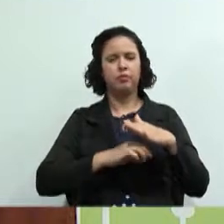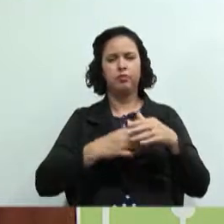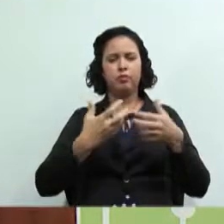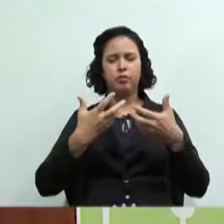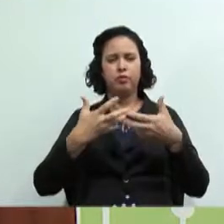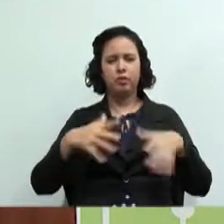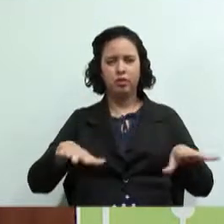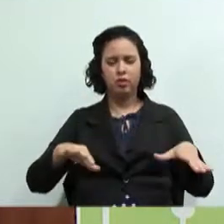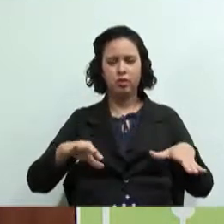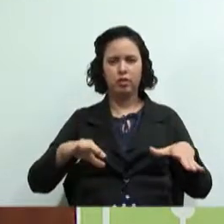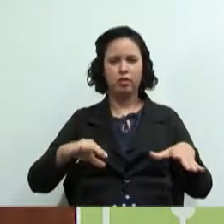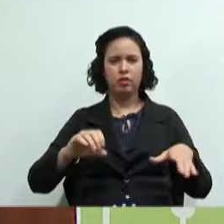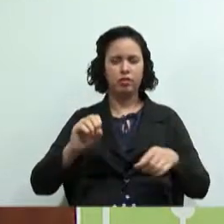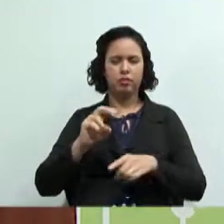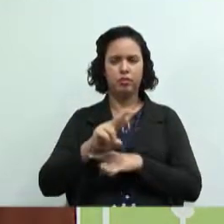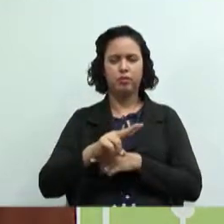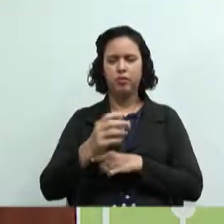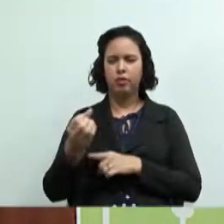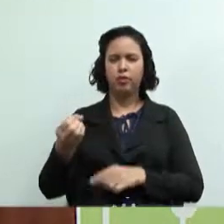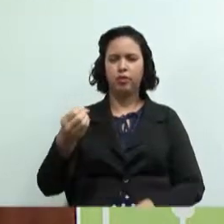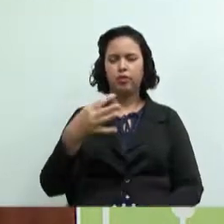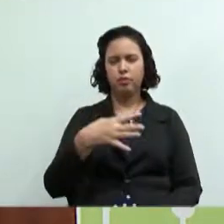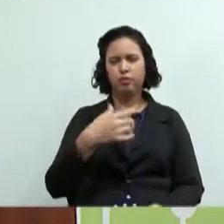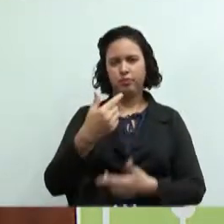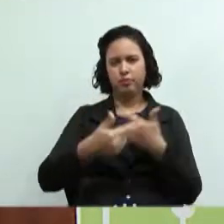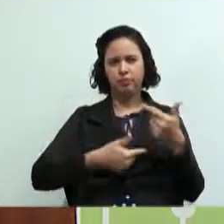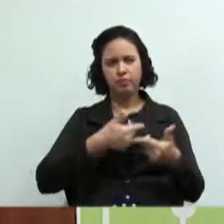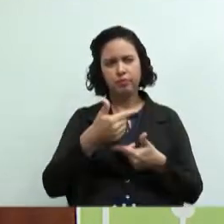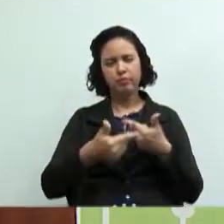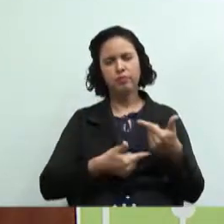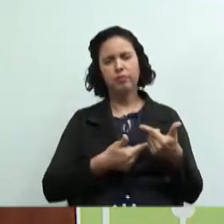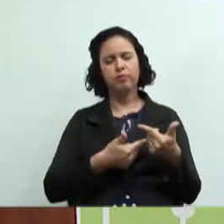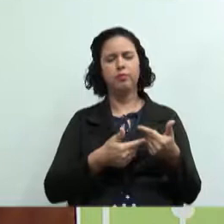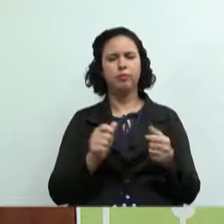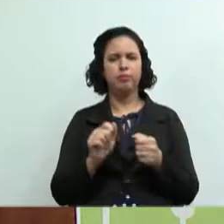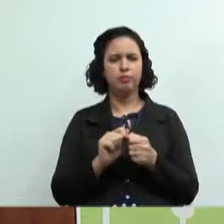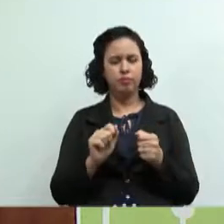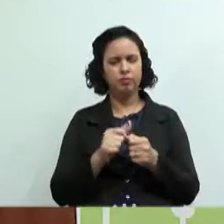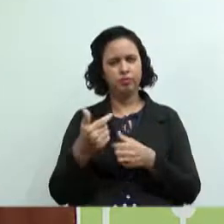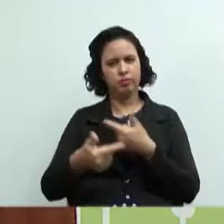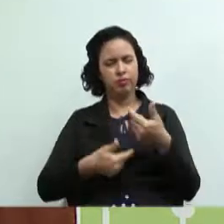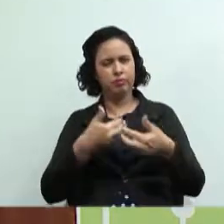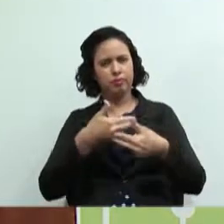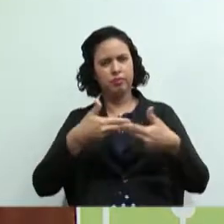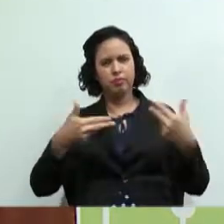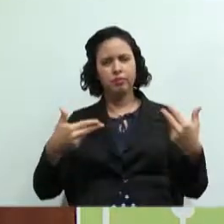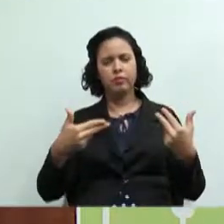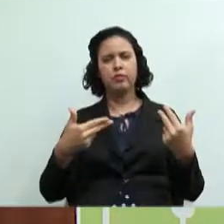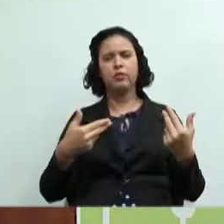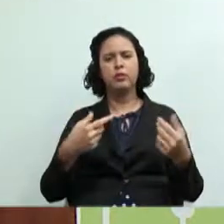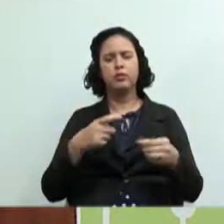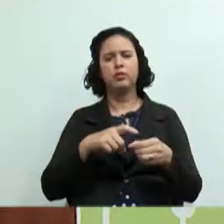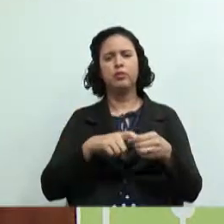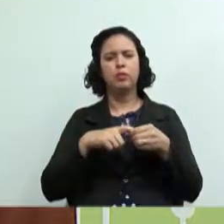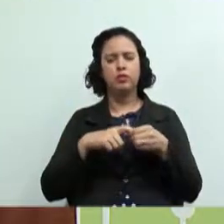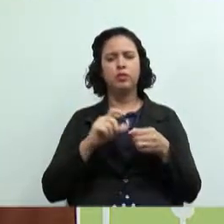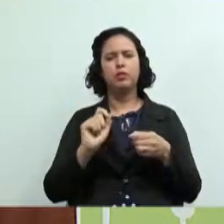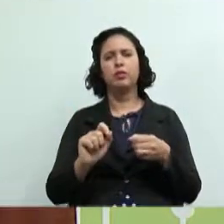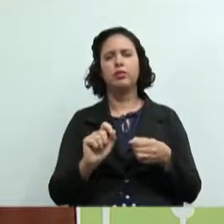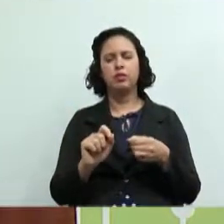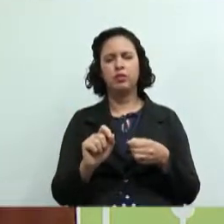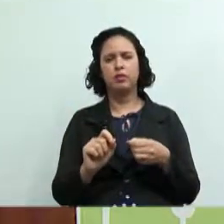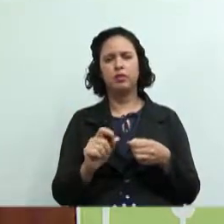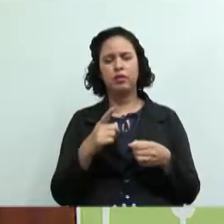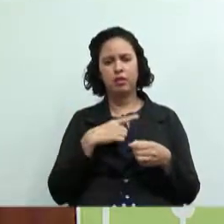em contratar novos funcionários para fazer serviços diversos por isso que surgiu uma coisa chamada